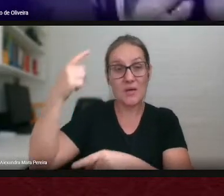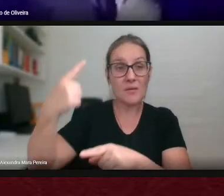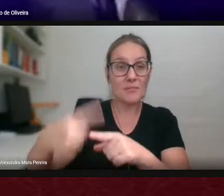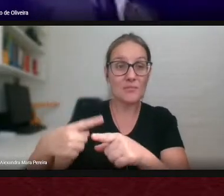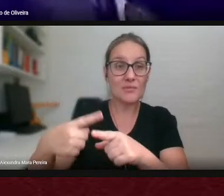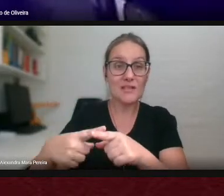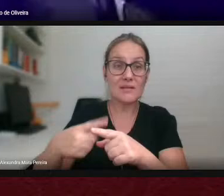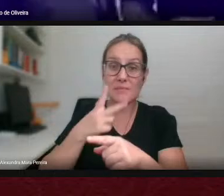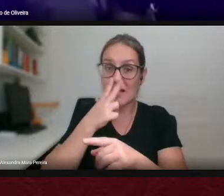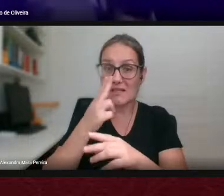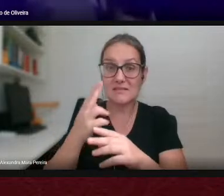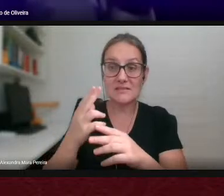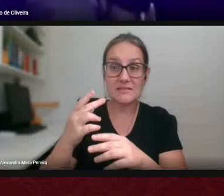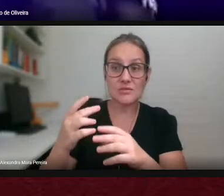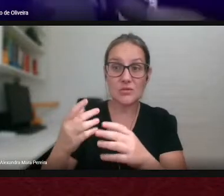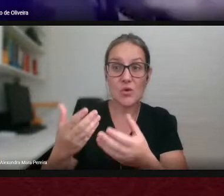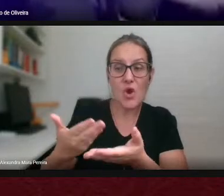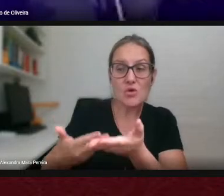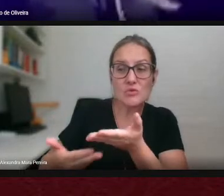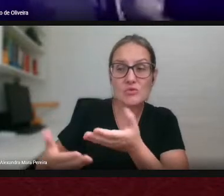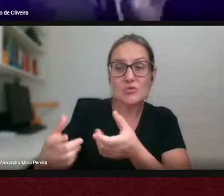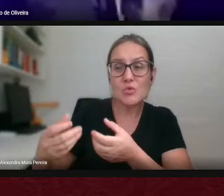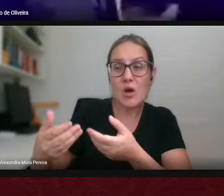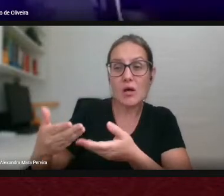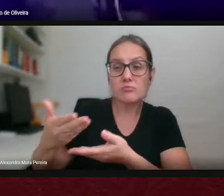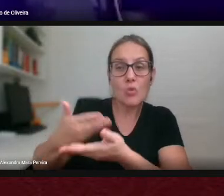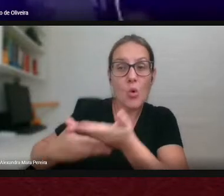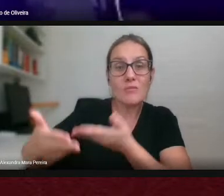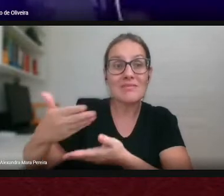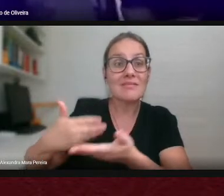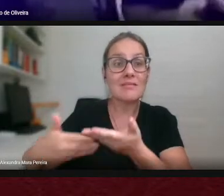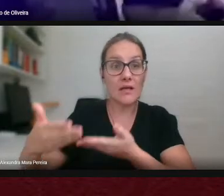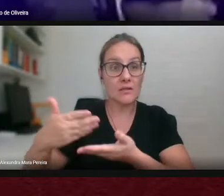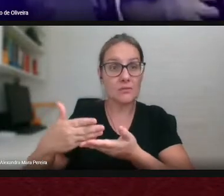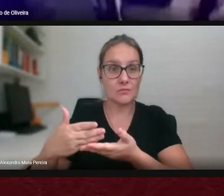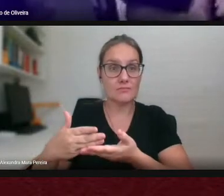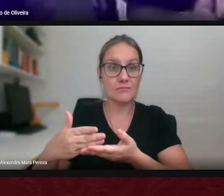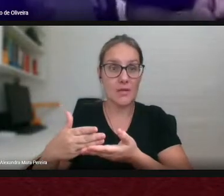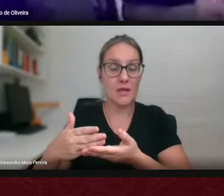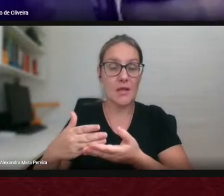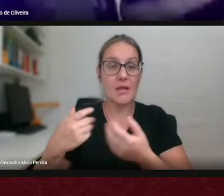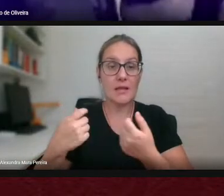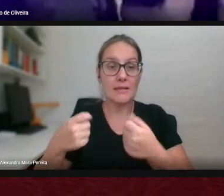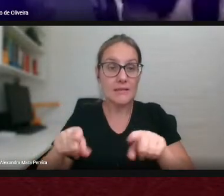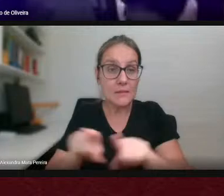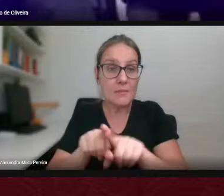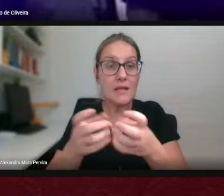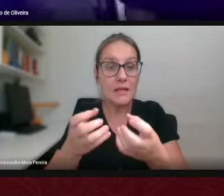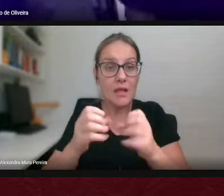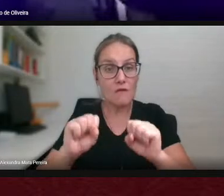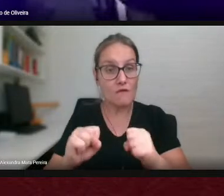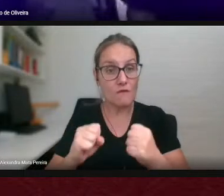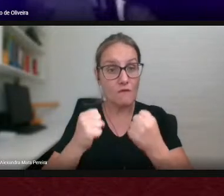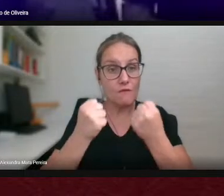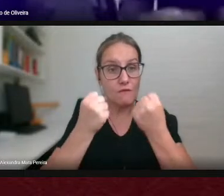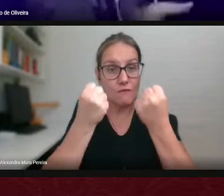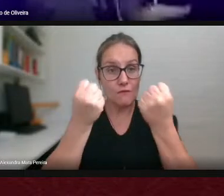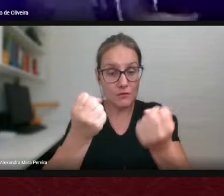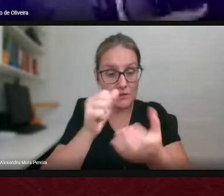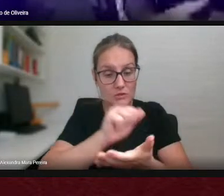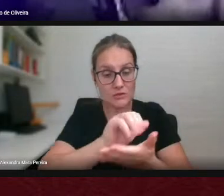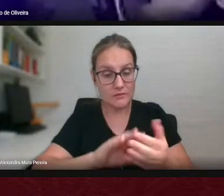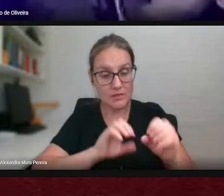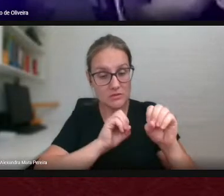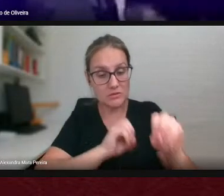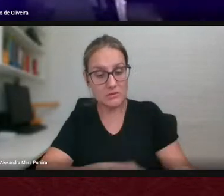mídias né que em outro em outra seara ele procura fortalecer as atividades de ensino pela oferta